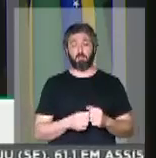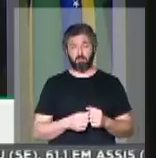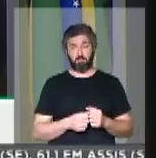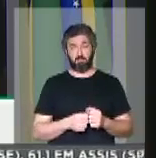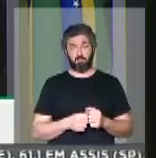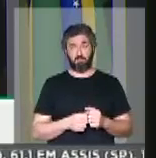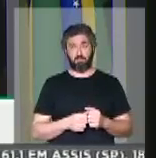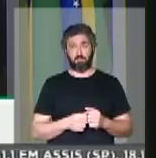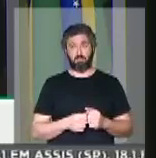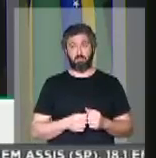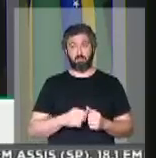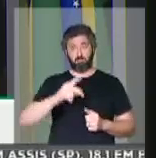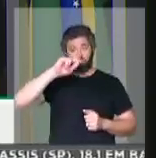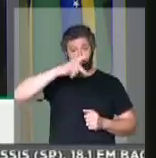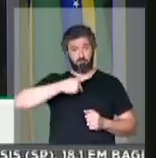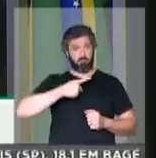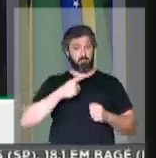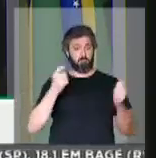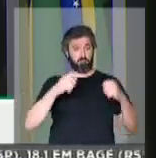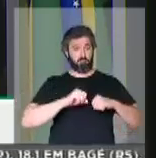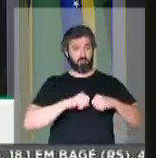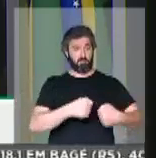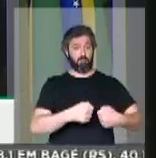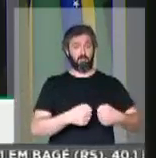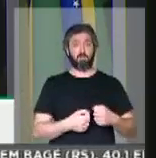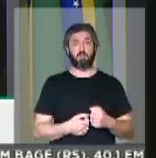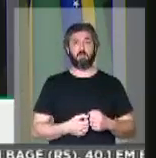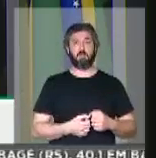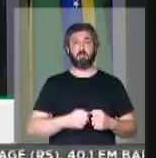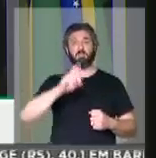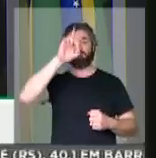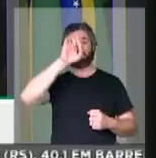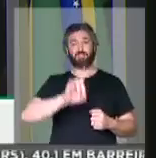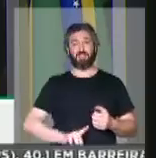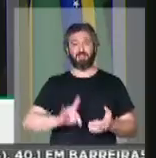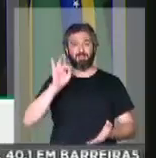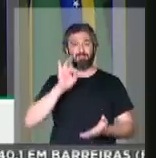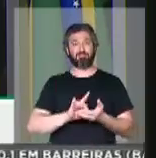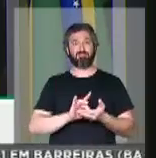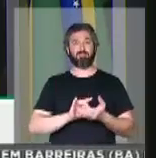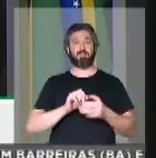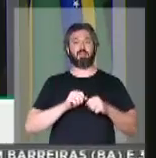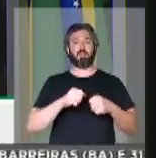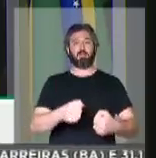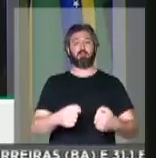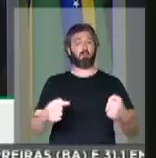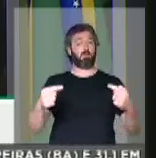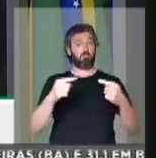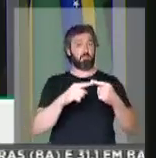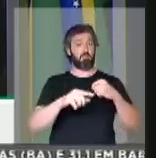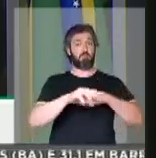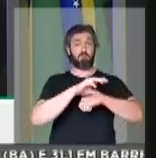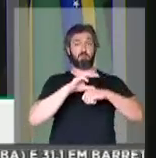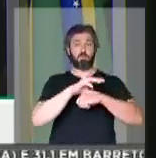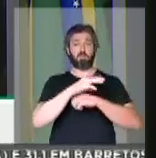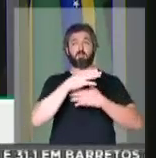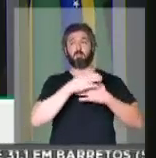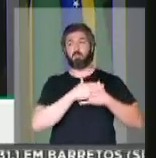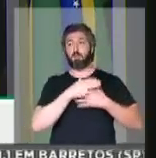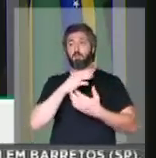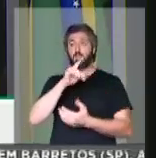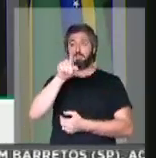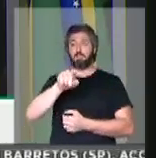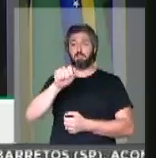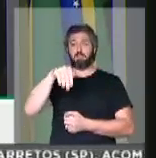é a autodefesa, que é o direito à legítima defesa, direito constitucional, minha amiga